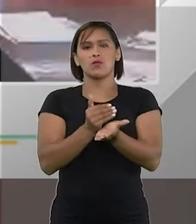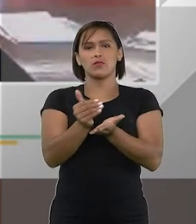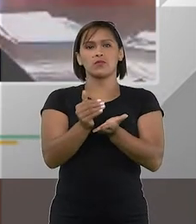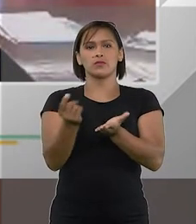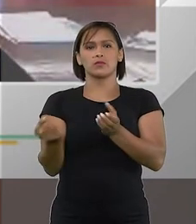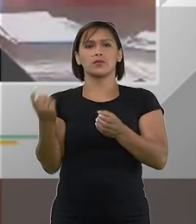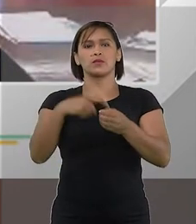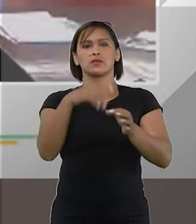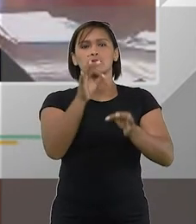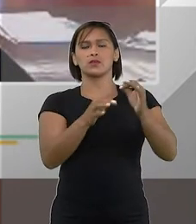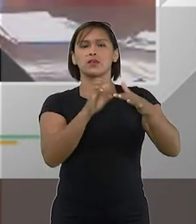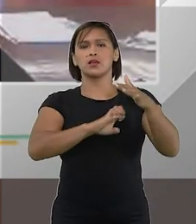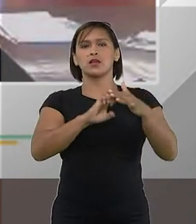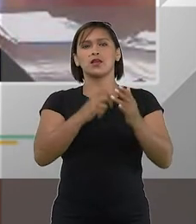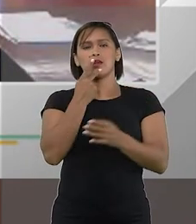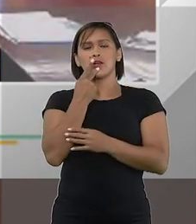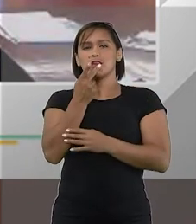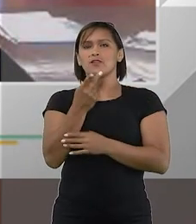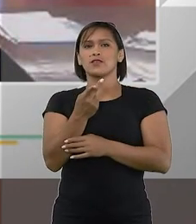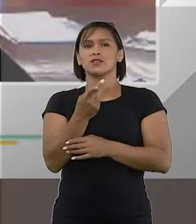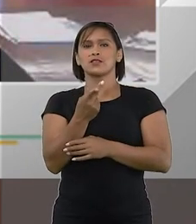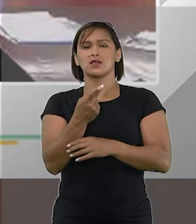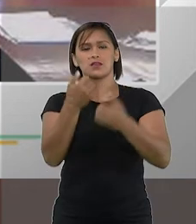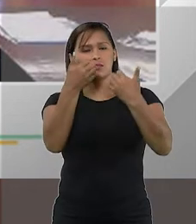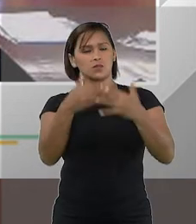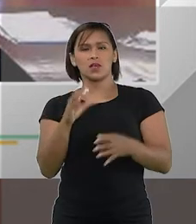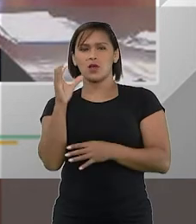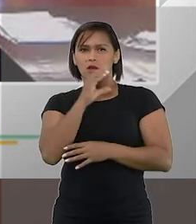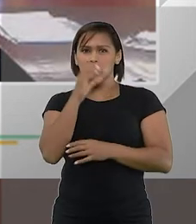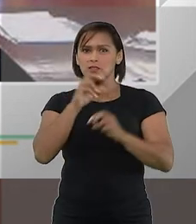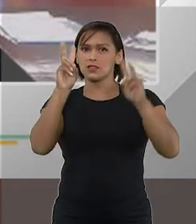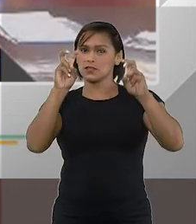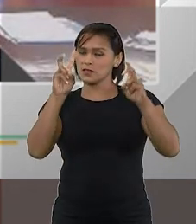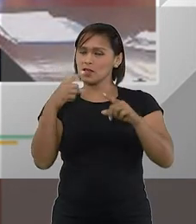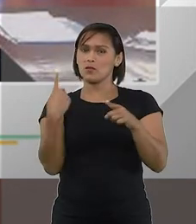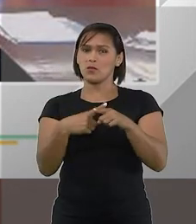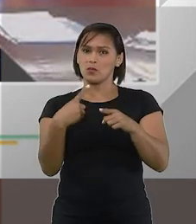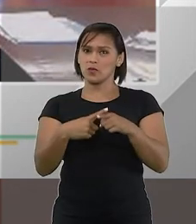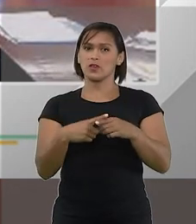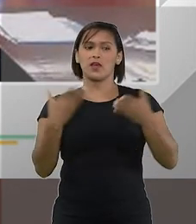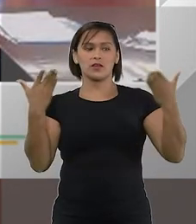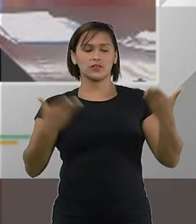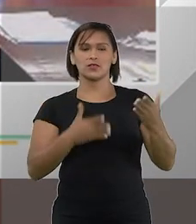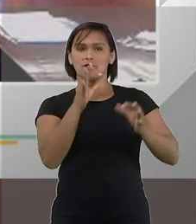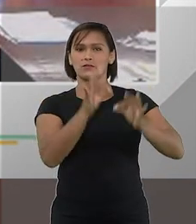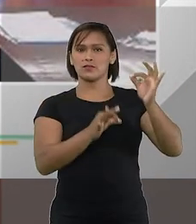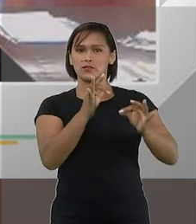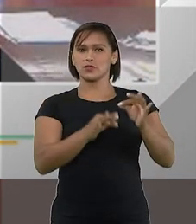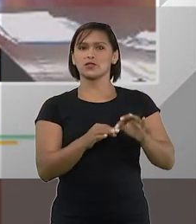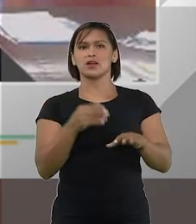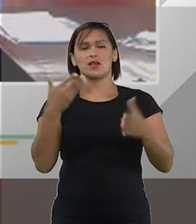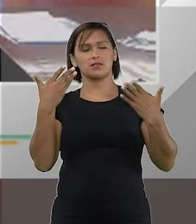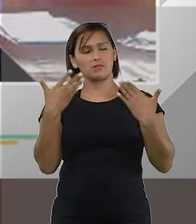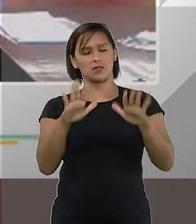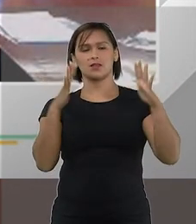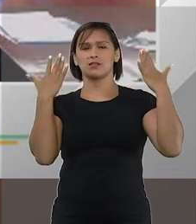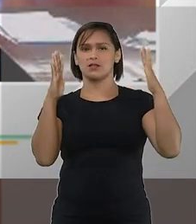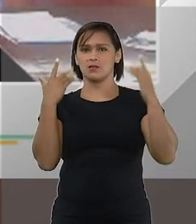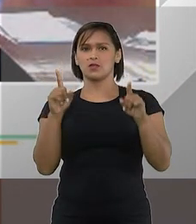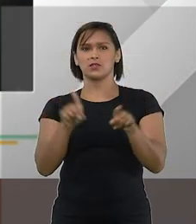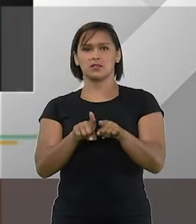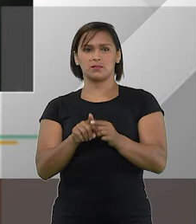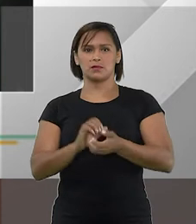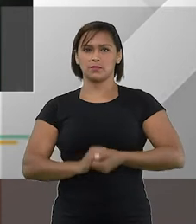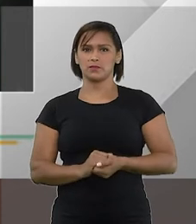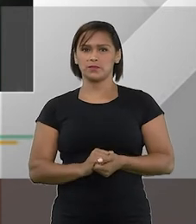processo de recuperação das empresas era isso que eu queria fazer essa colocação neste tema porque é uma matéria que merece ser aplaudida sim muito